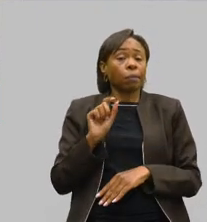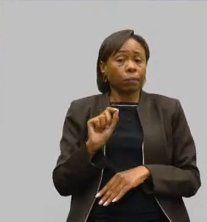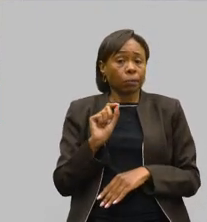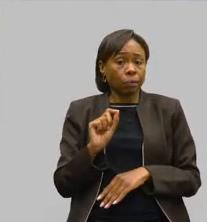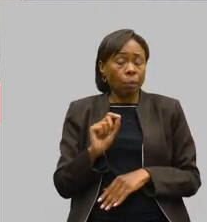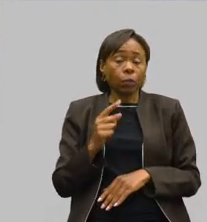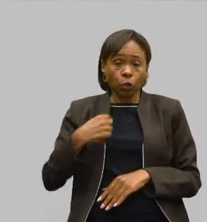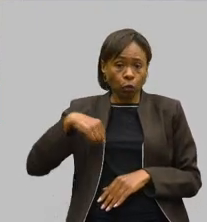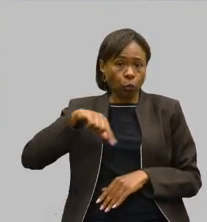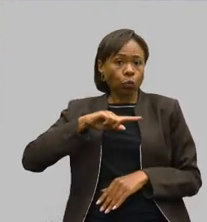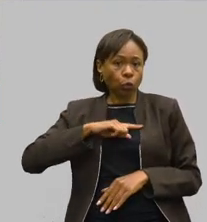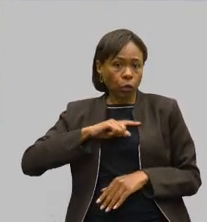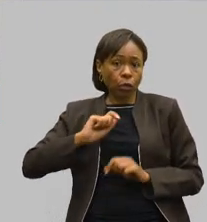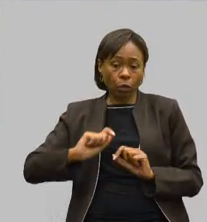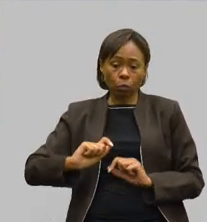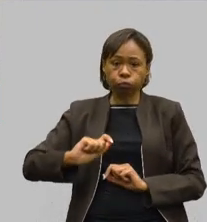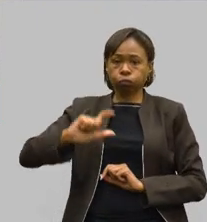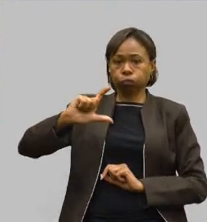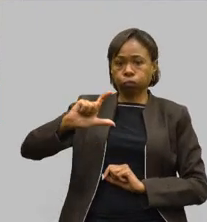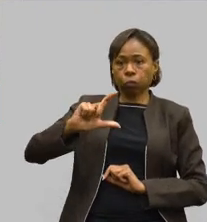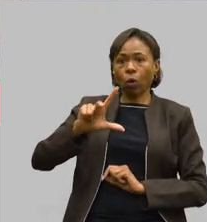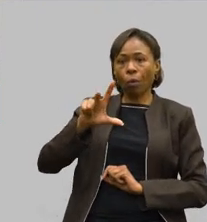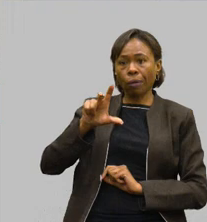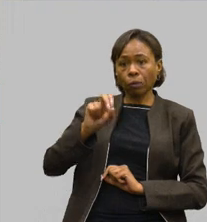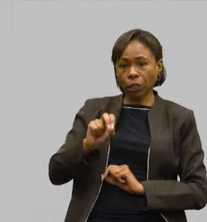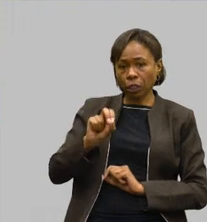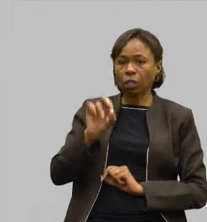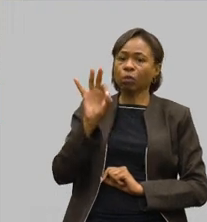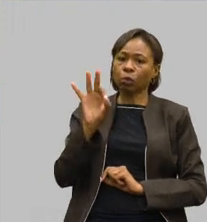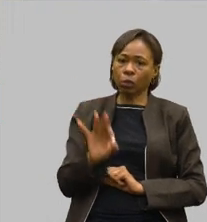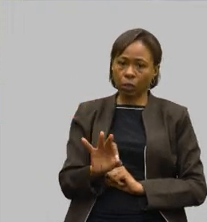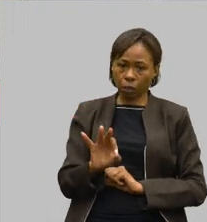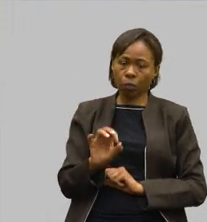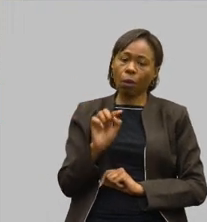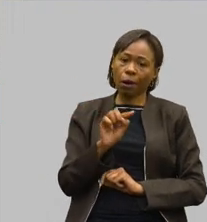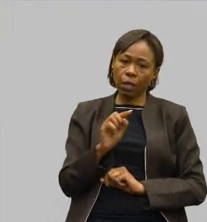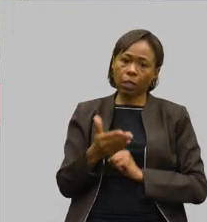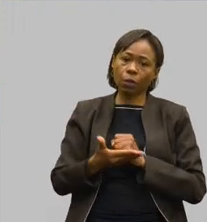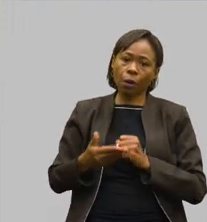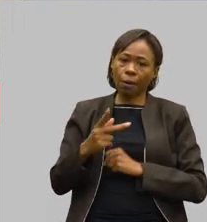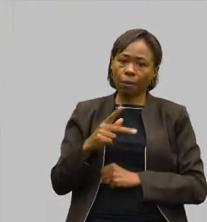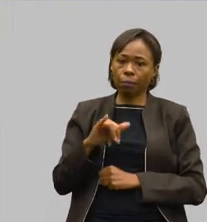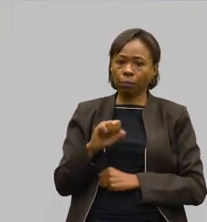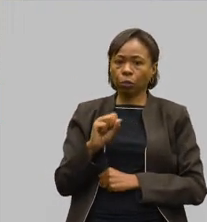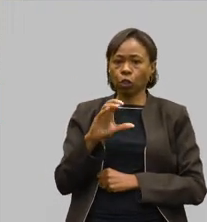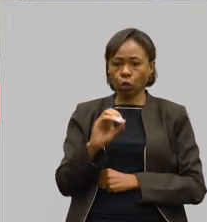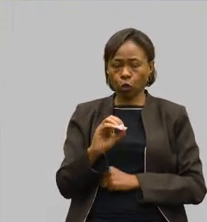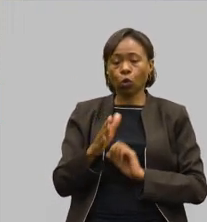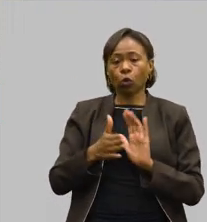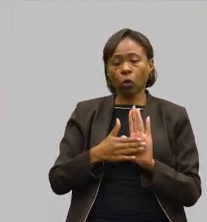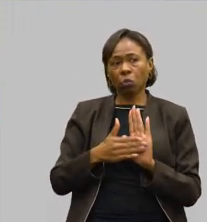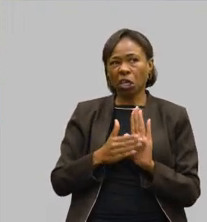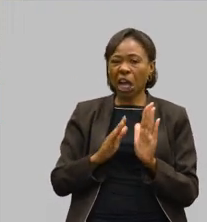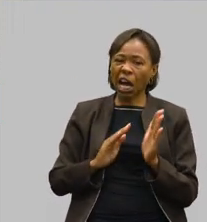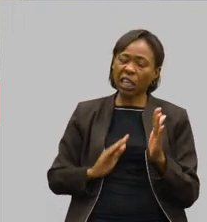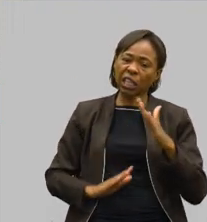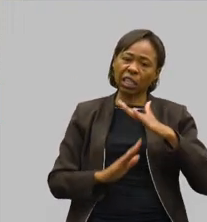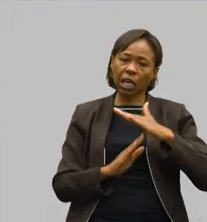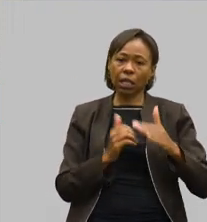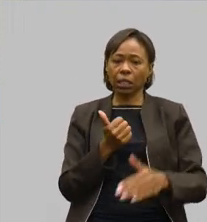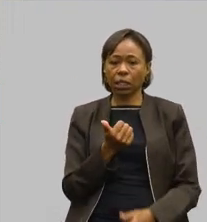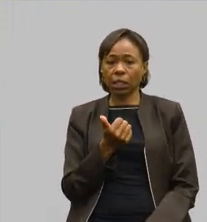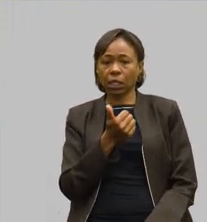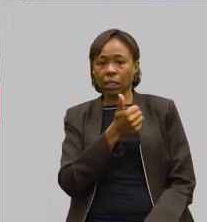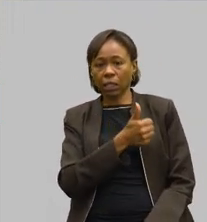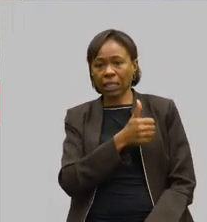aumentando em 50% em relação a esse piso, chegando aqui a uma proposta de 115 milhões, e estou